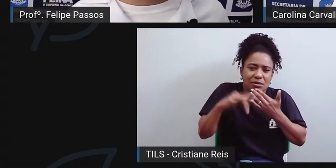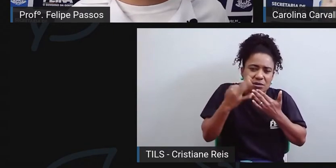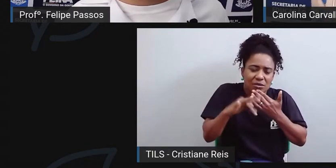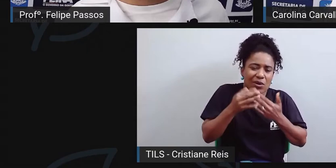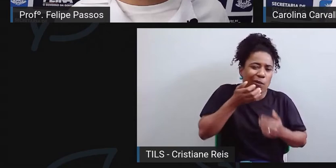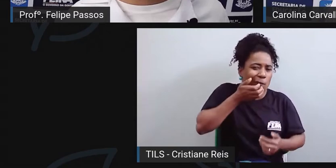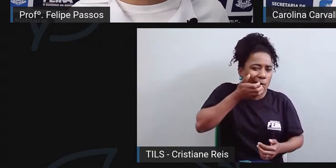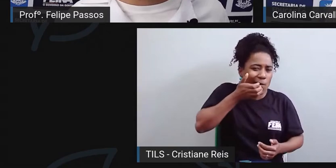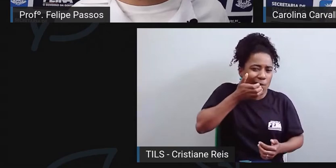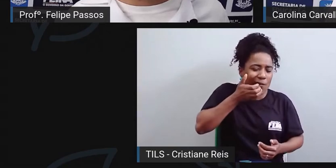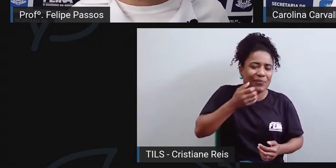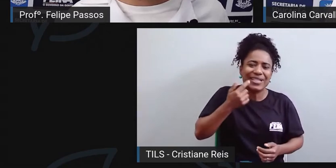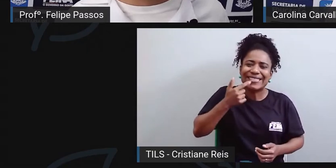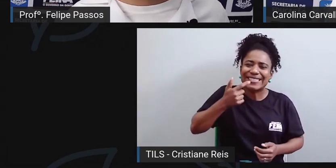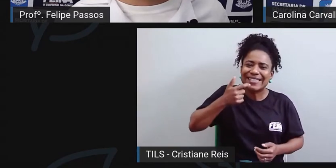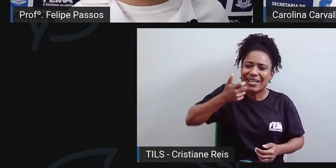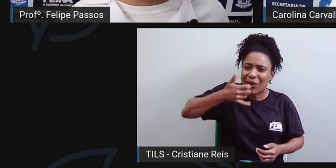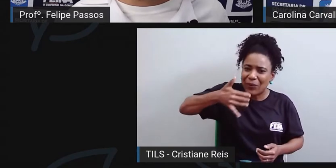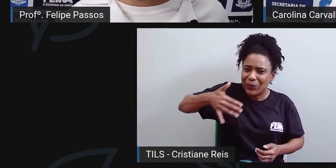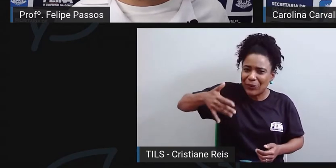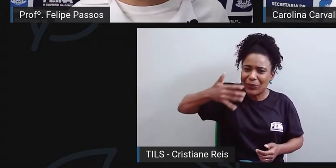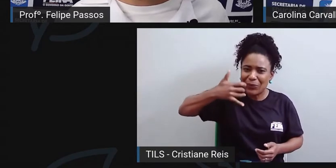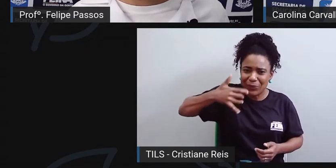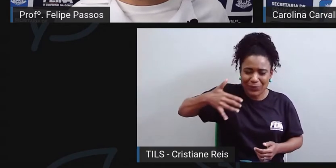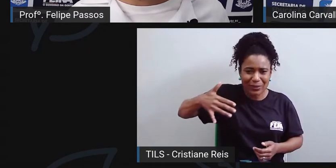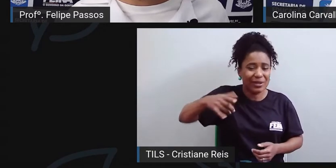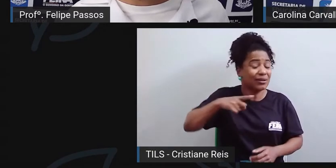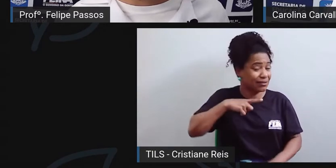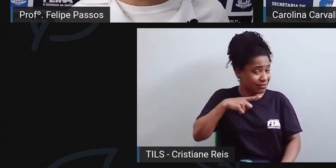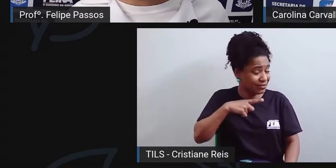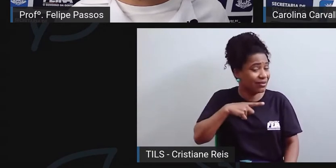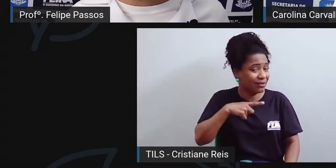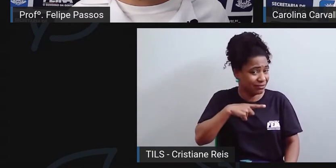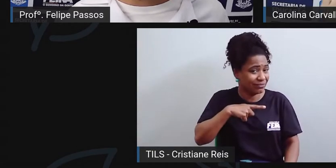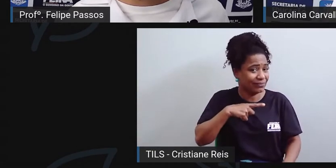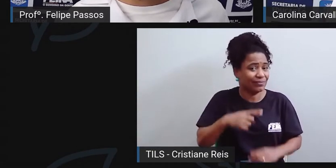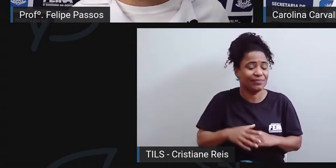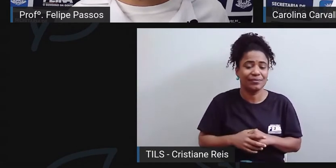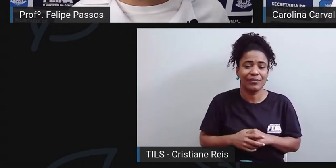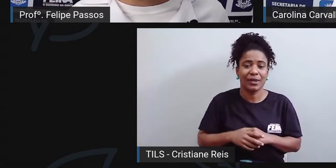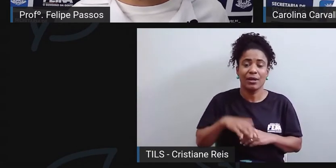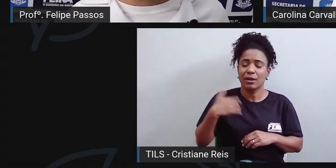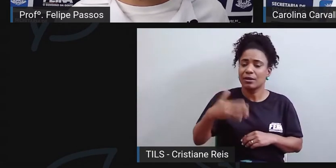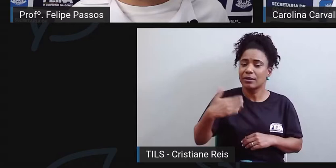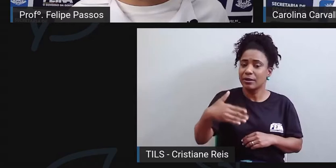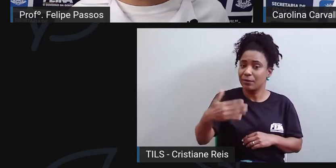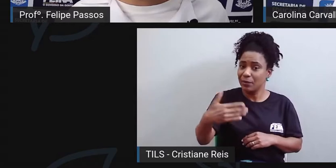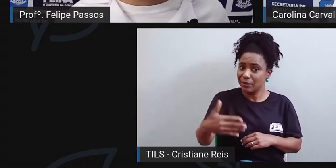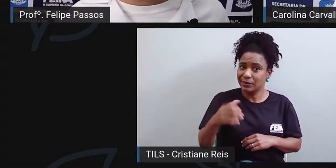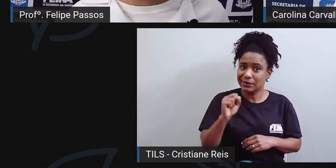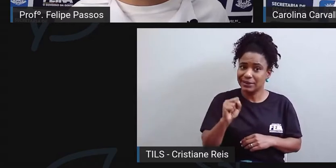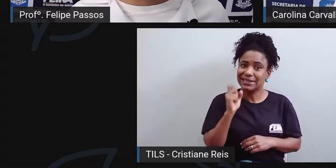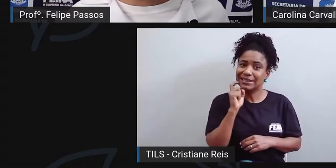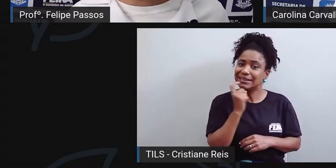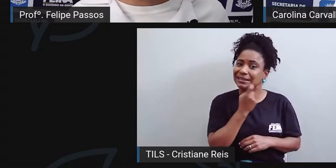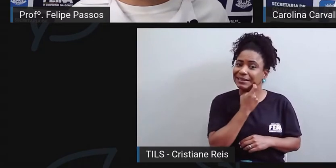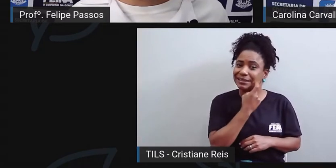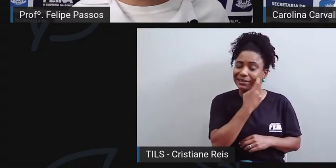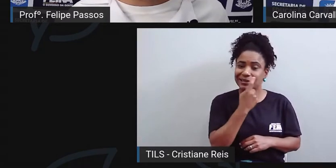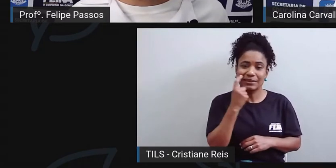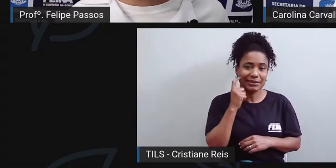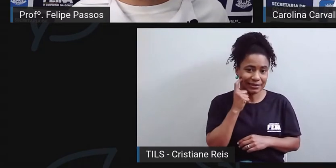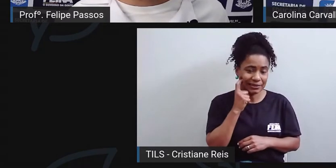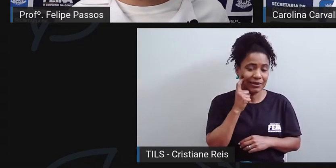inchada, pode sangrar o toque. E, com o tempo, se não for feita nenhuma intervenção, essa